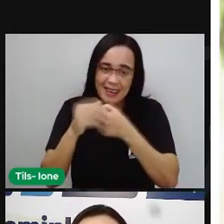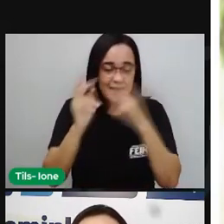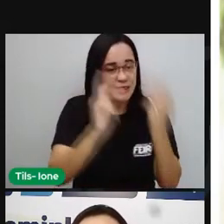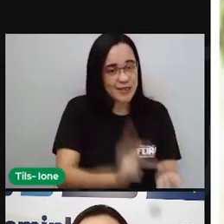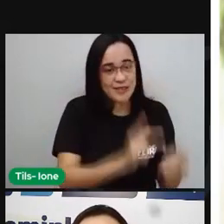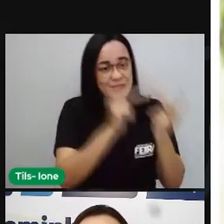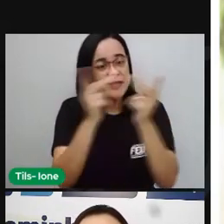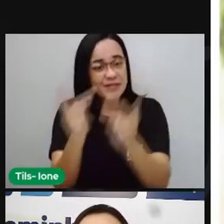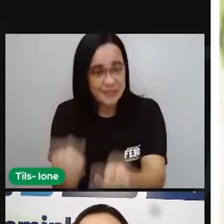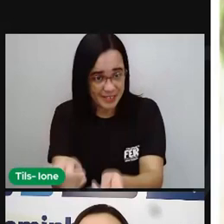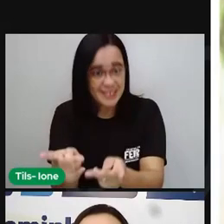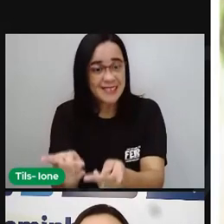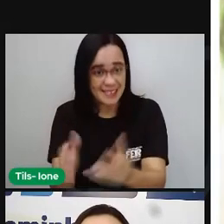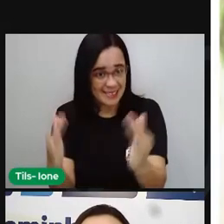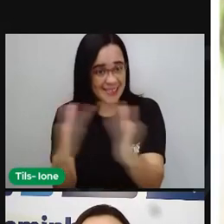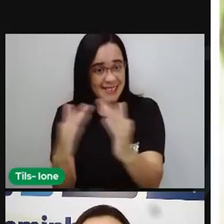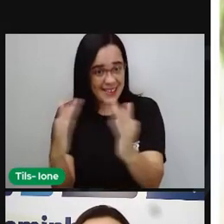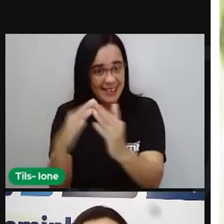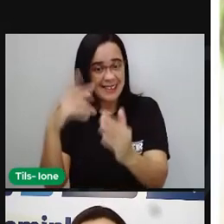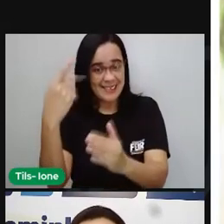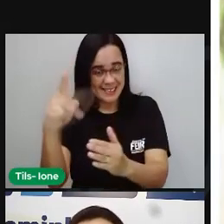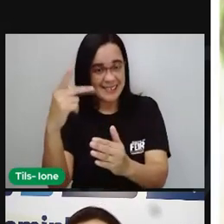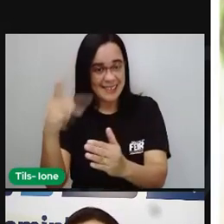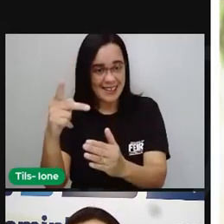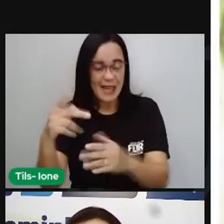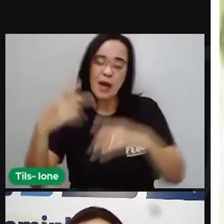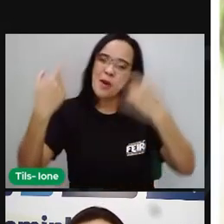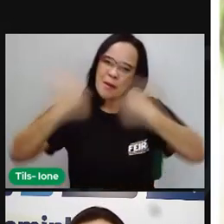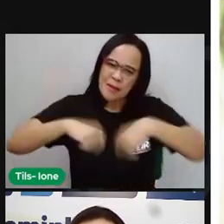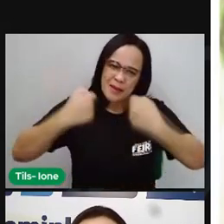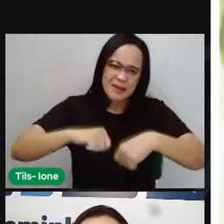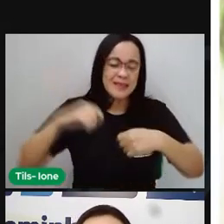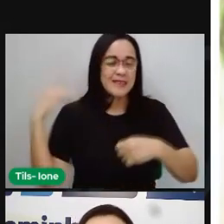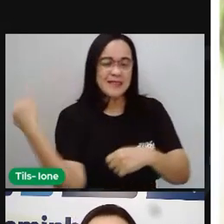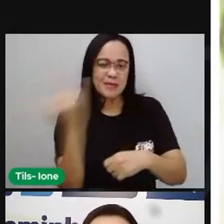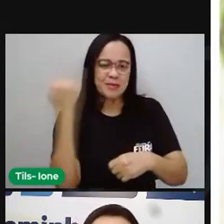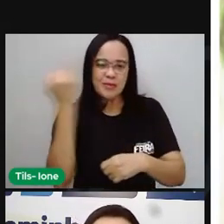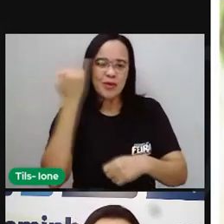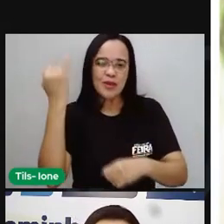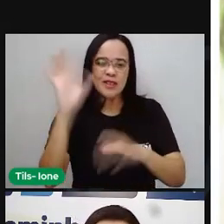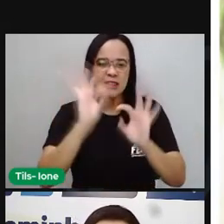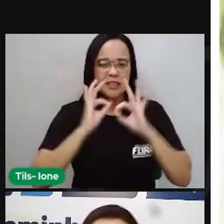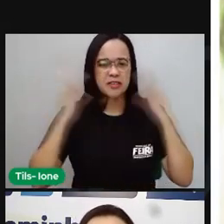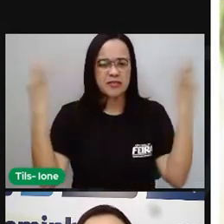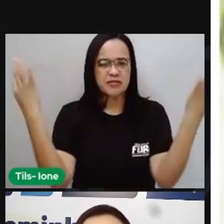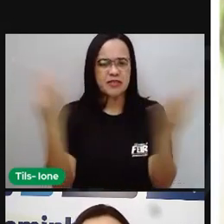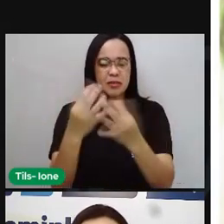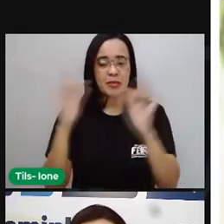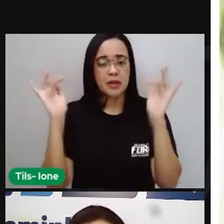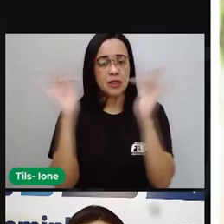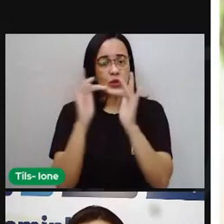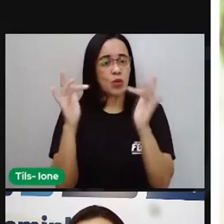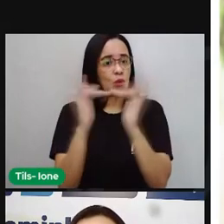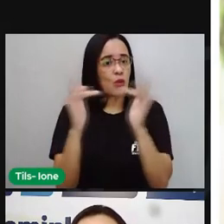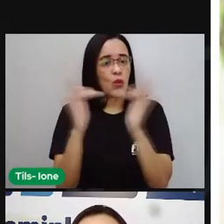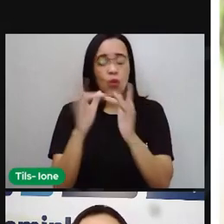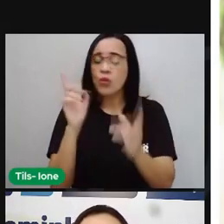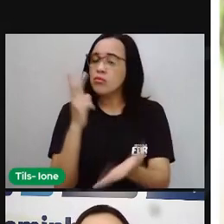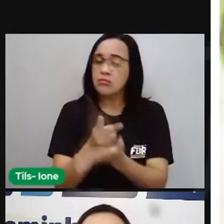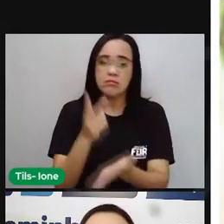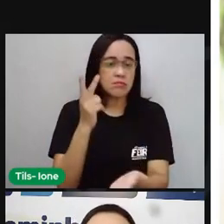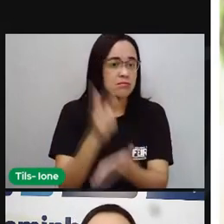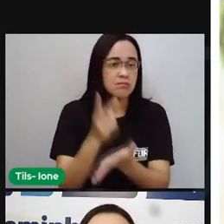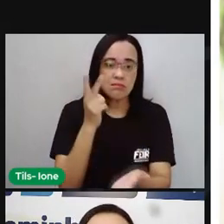suas residências. Pois está em contato com os familiares, aumenta sua autoestima, traz felicidade,